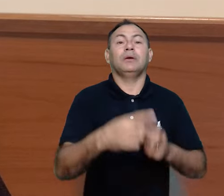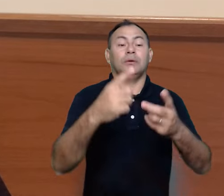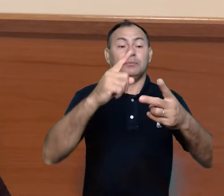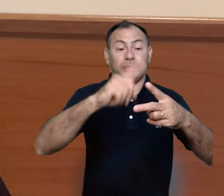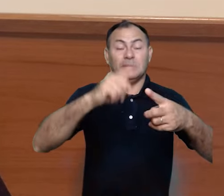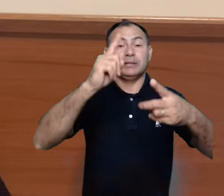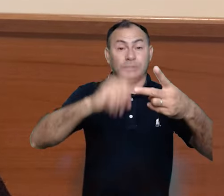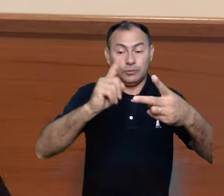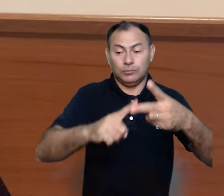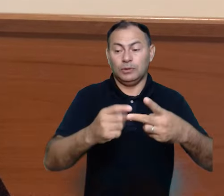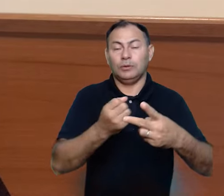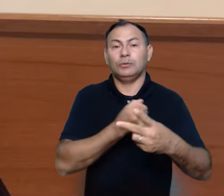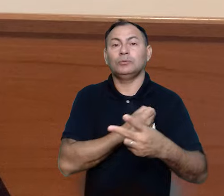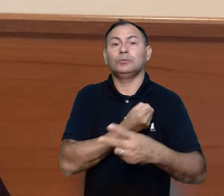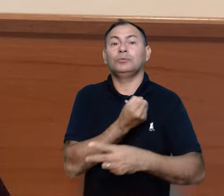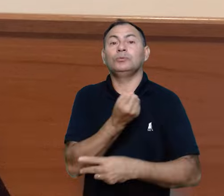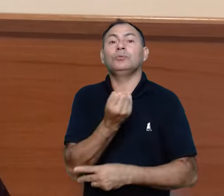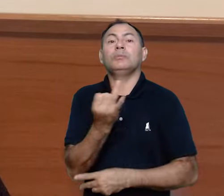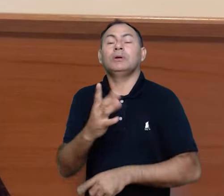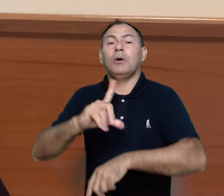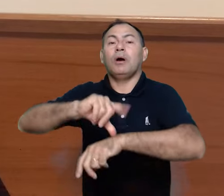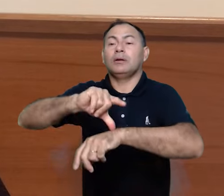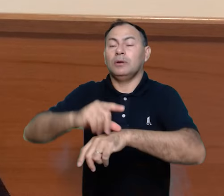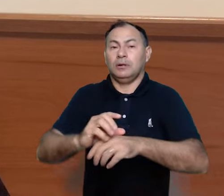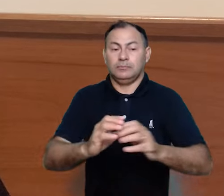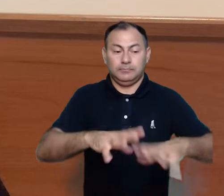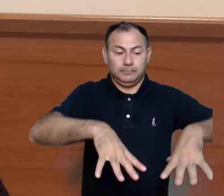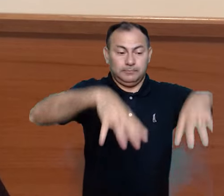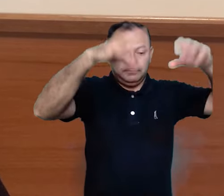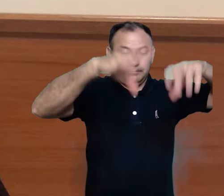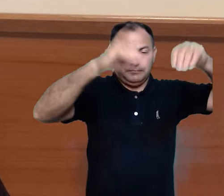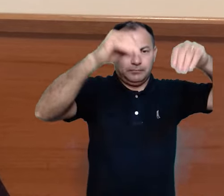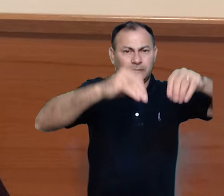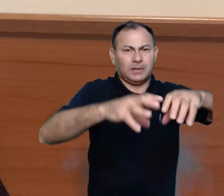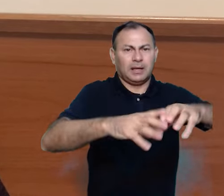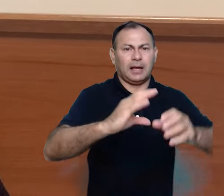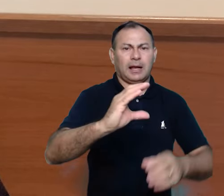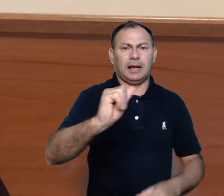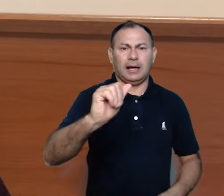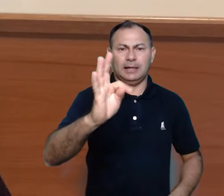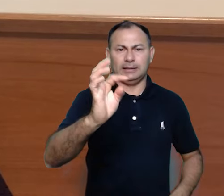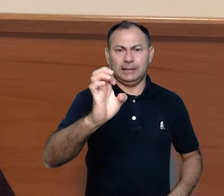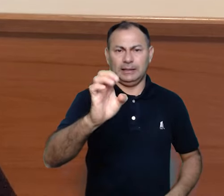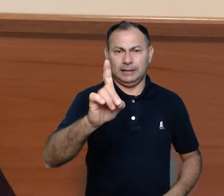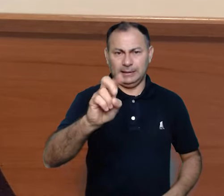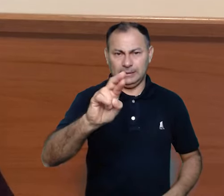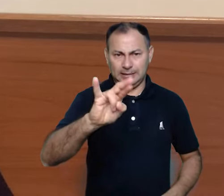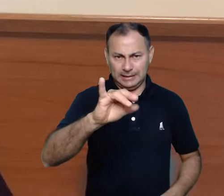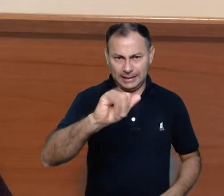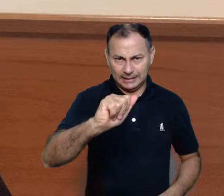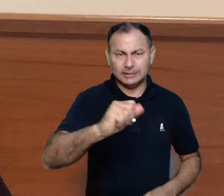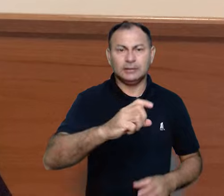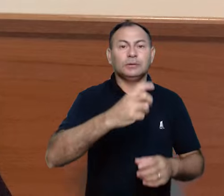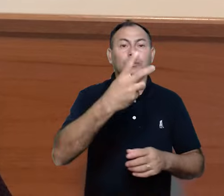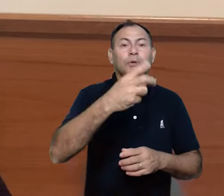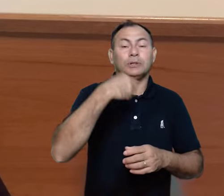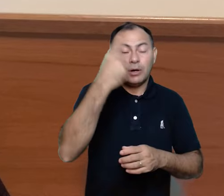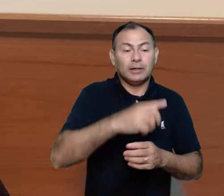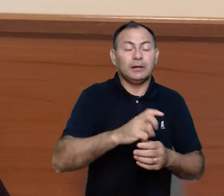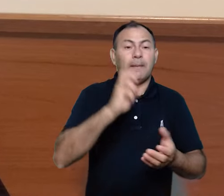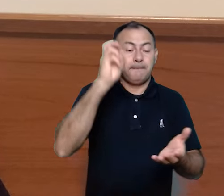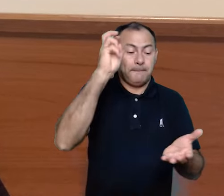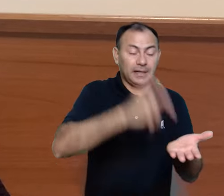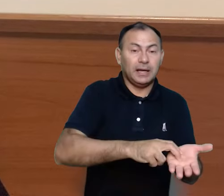elemento, o número de horas. Enquanto as catedrais conservavam basicamente duas horas, manhã